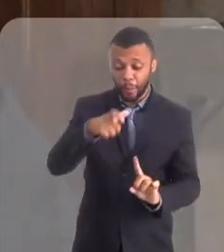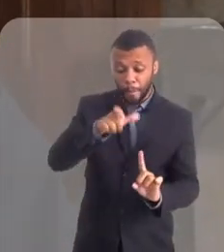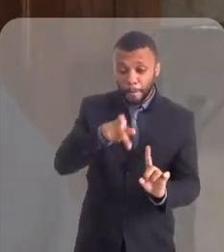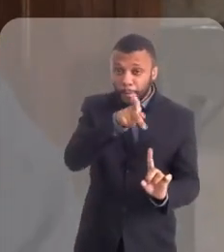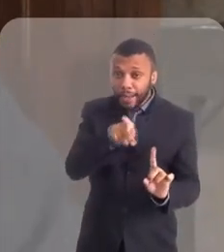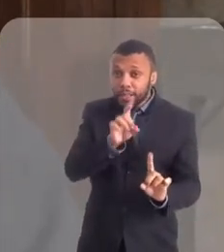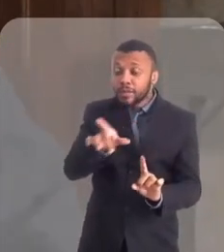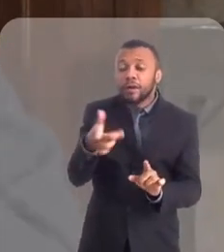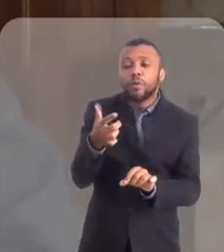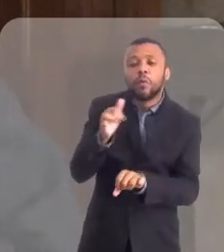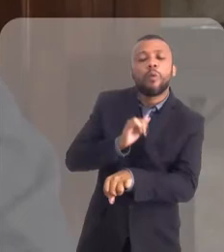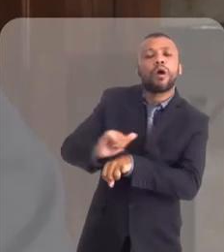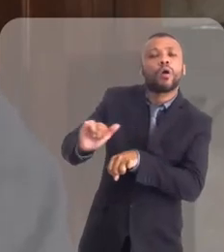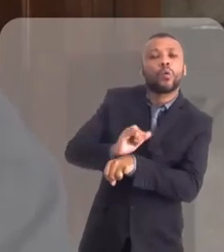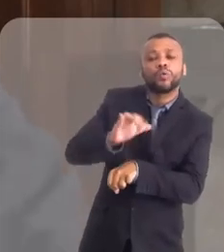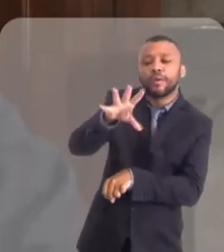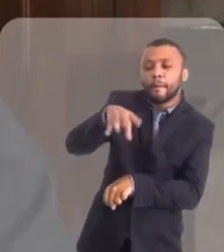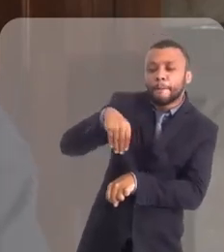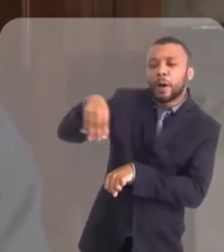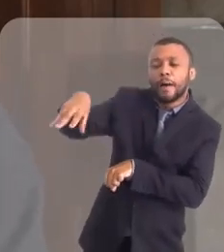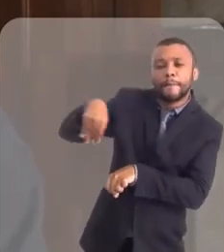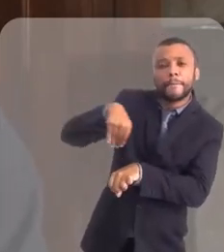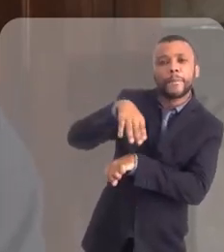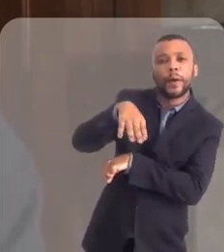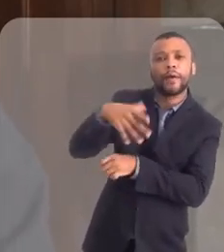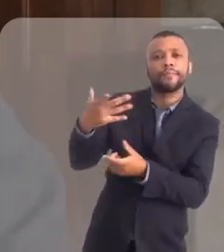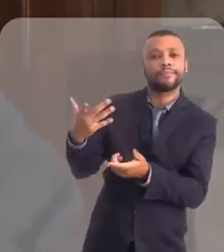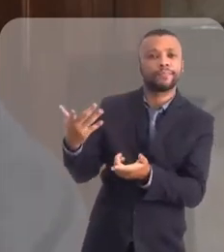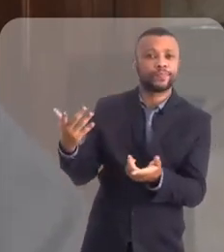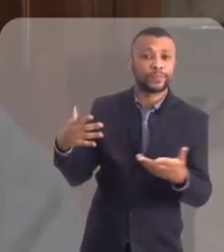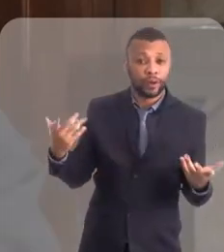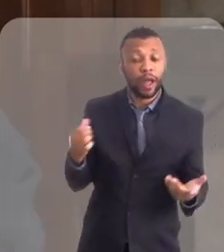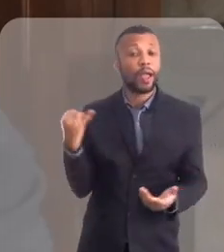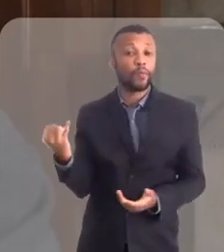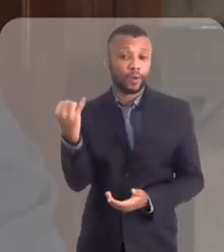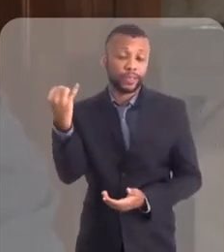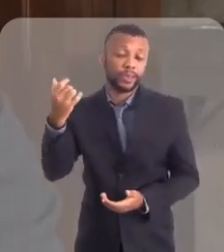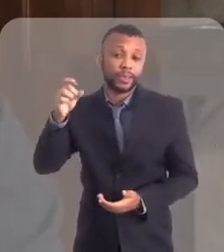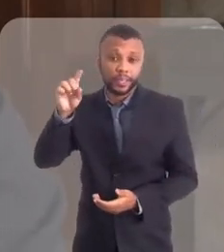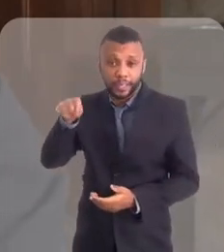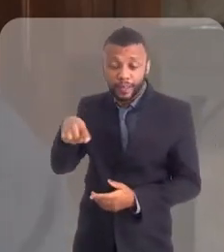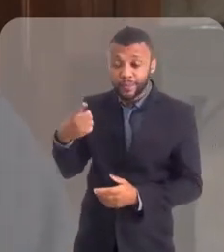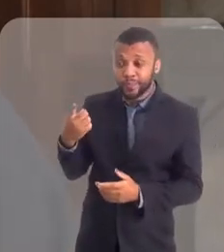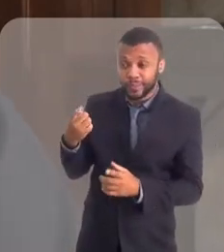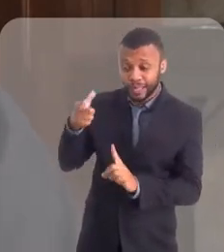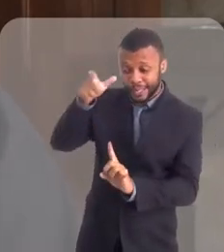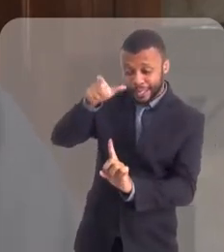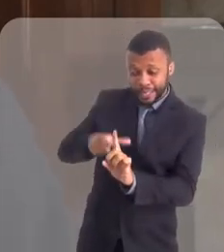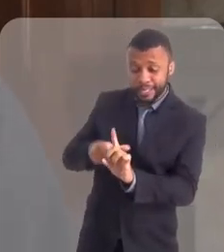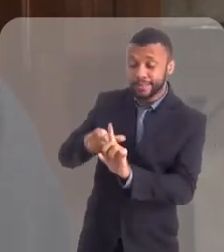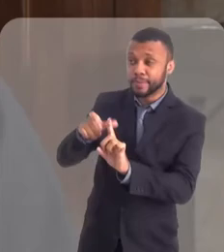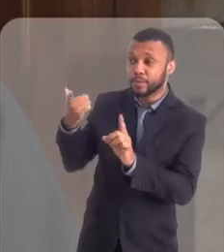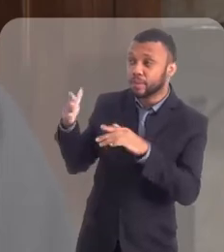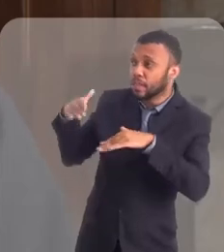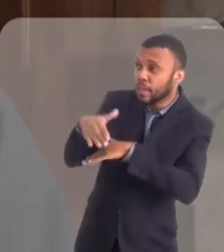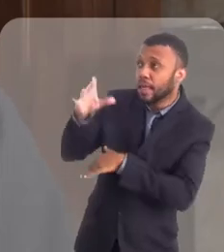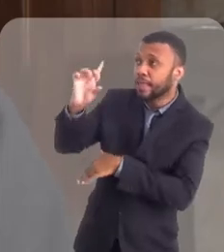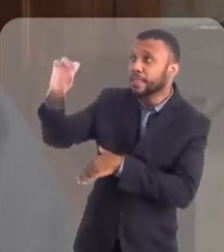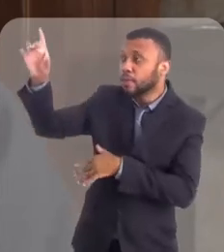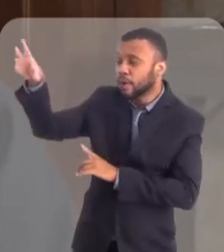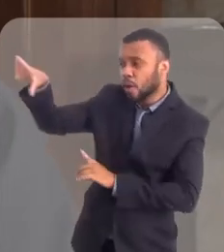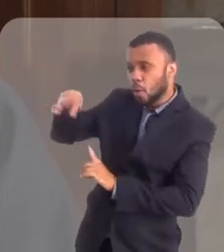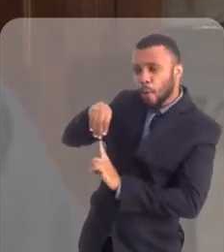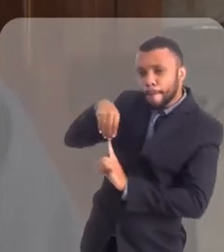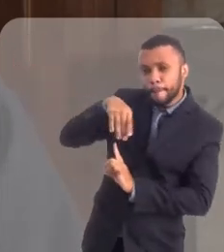ser casado ou não, é importante ter alguém para ser esse instrumento e servir o povo em nome de Deus. E é isso que eu procuro